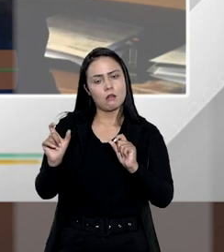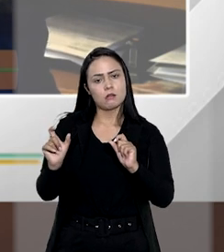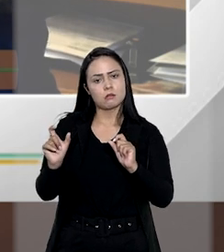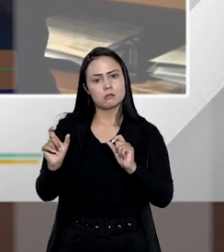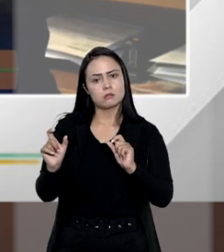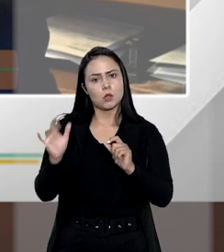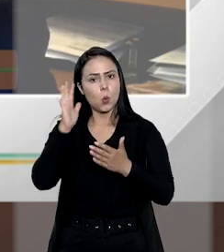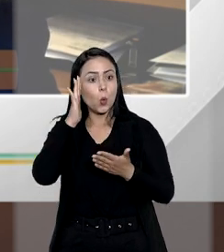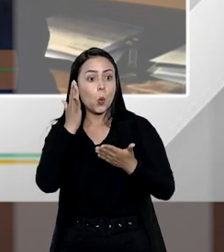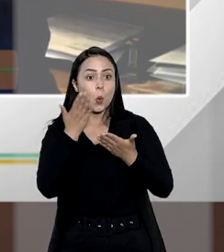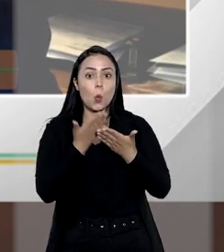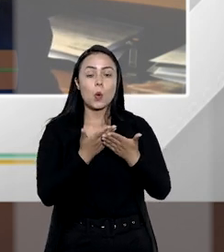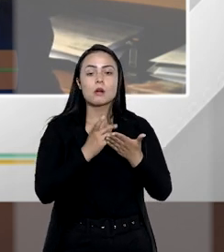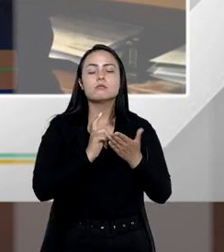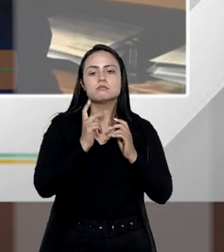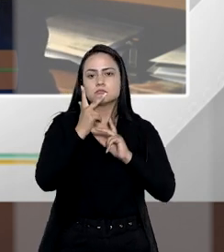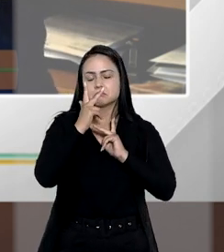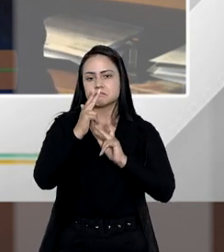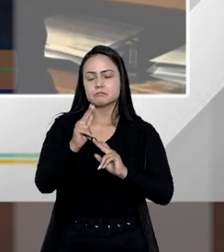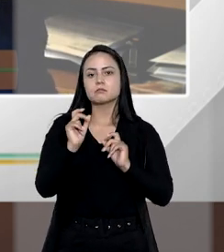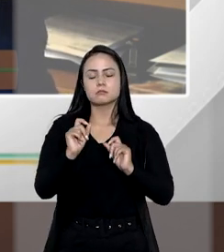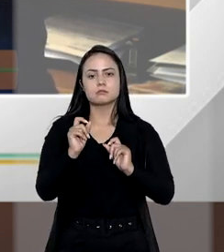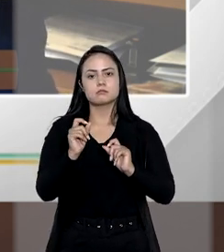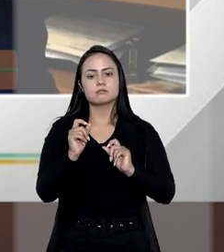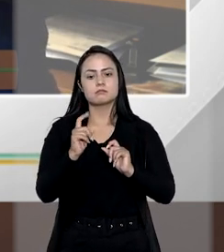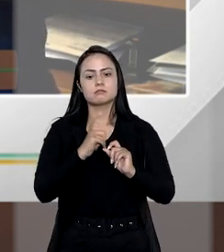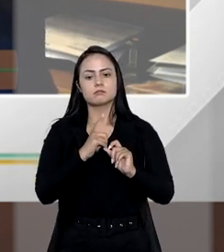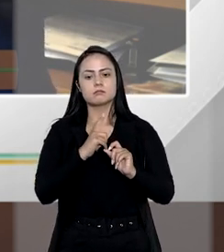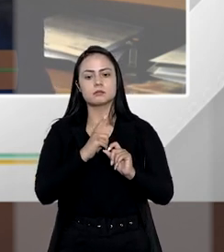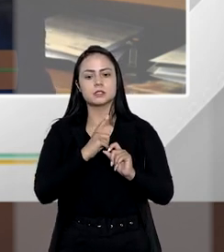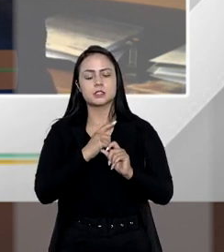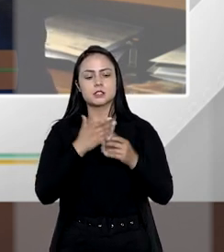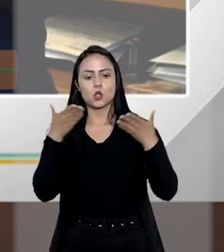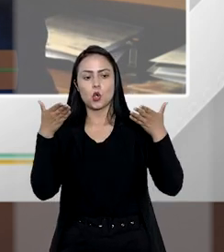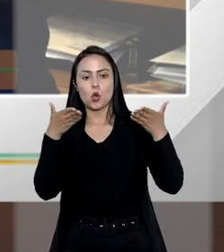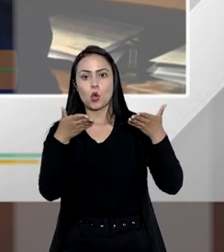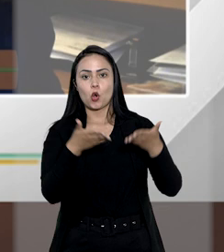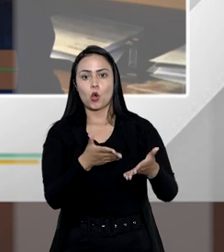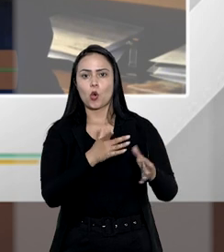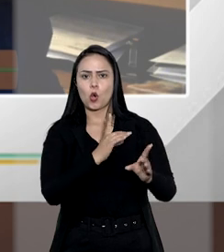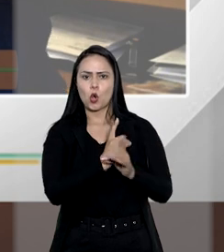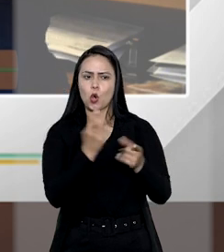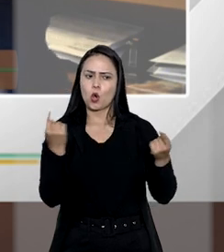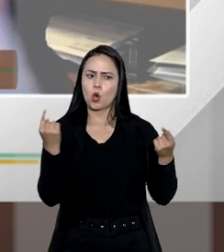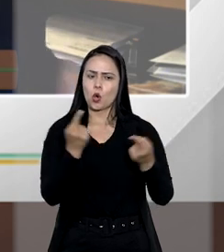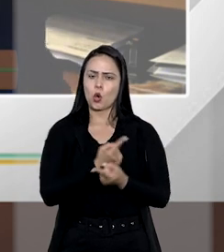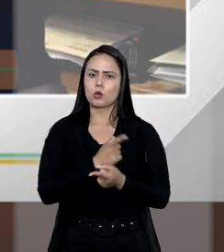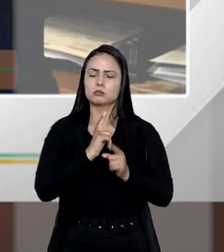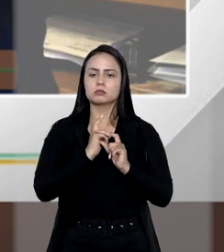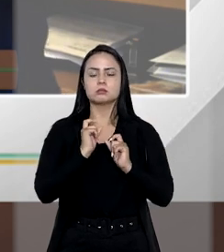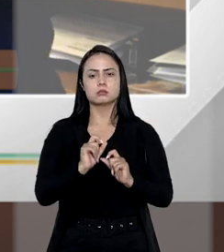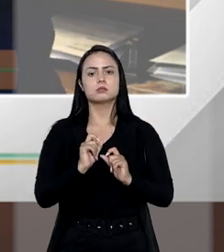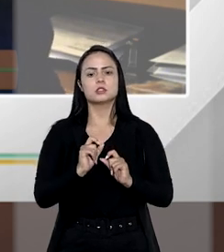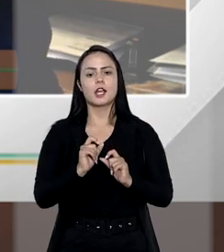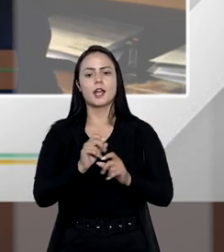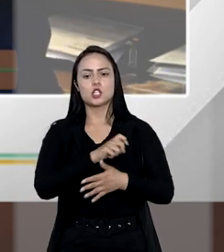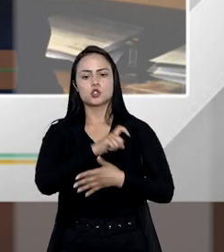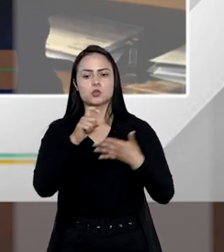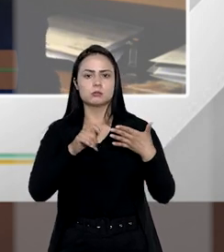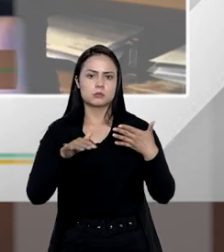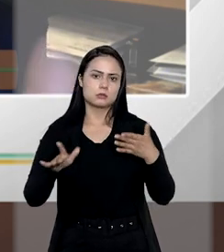conclusão me parece que vai de encontro, vai contra uma consagrada